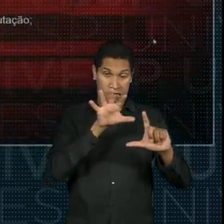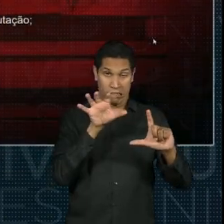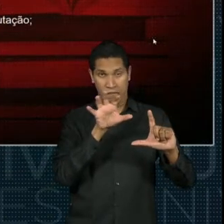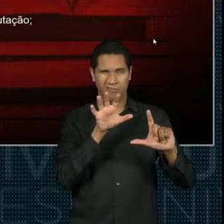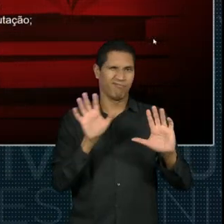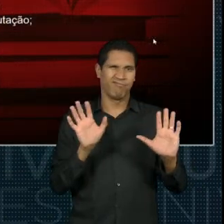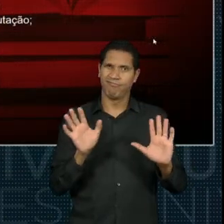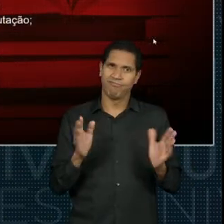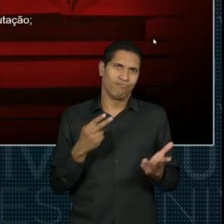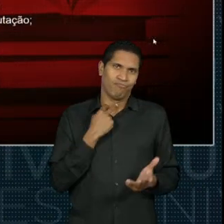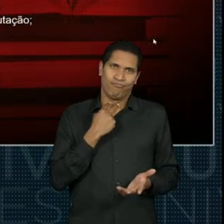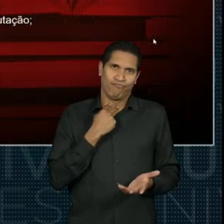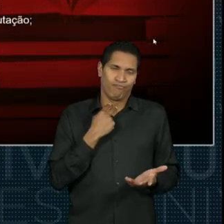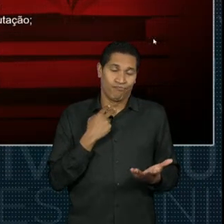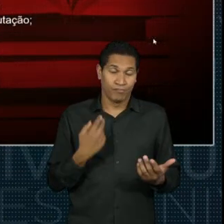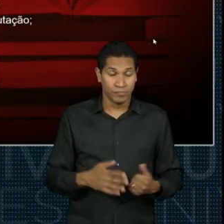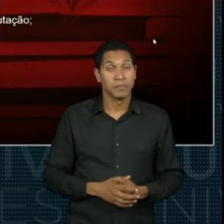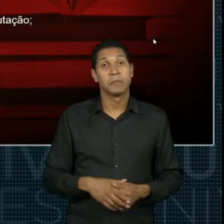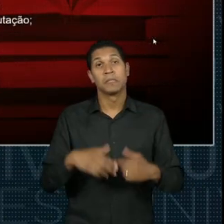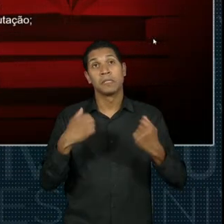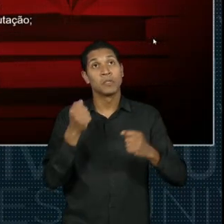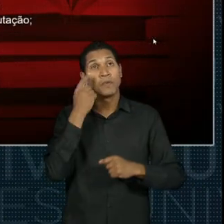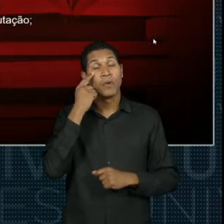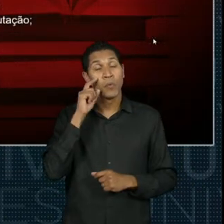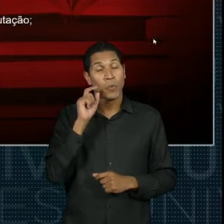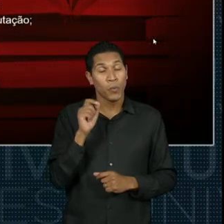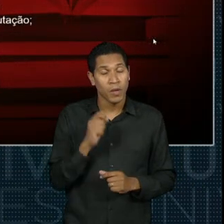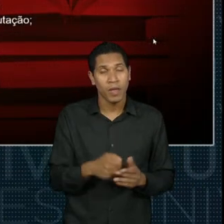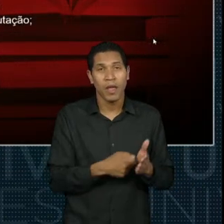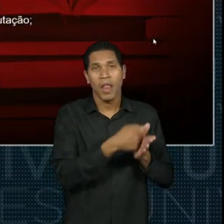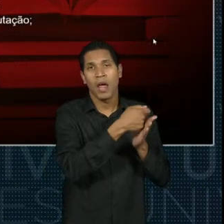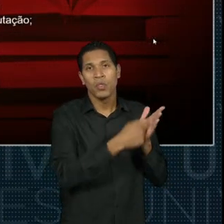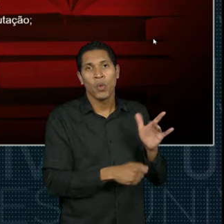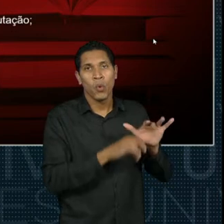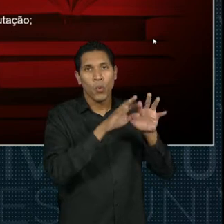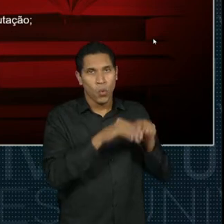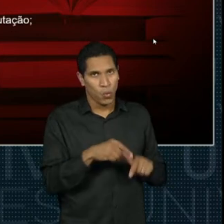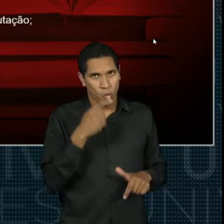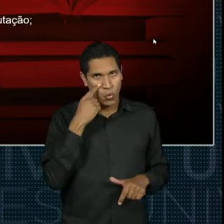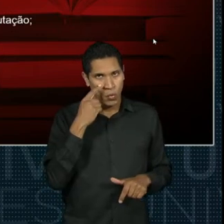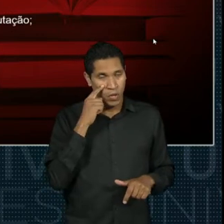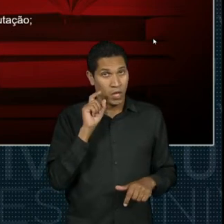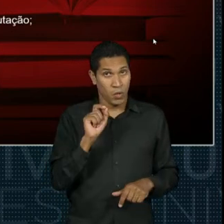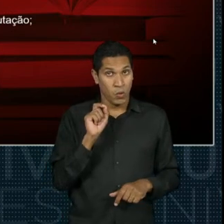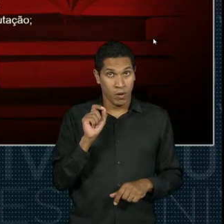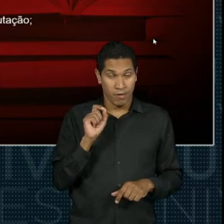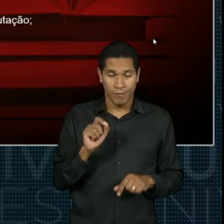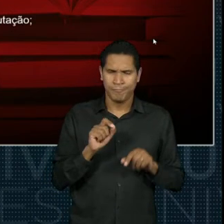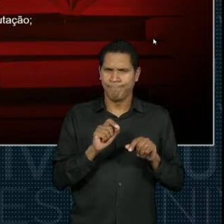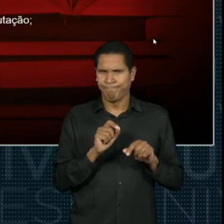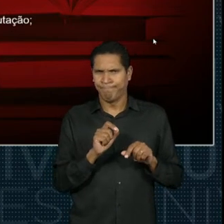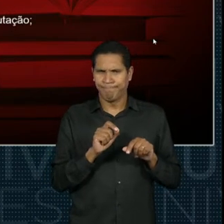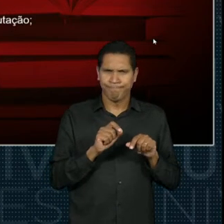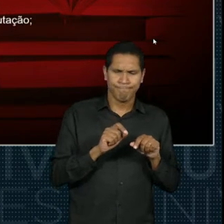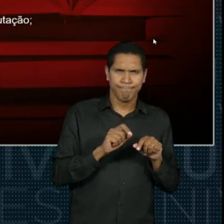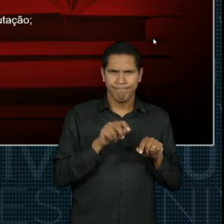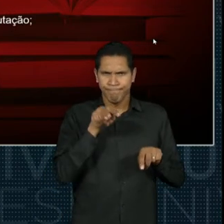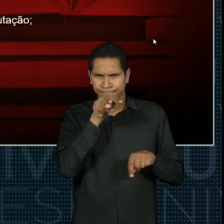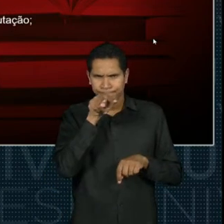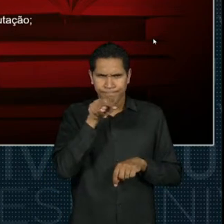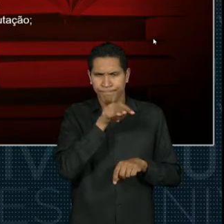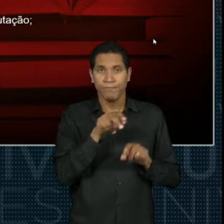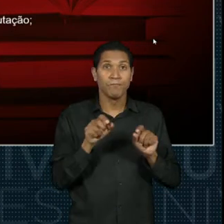verificado e uma das coisas que vão ser mais cuidadosamente verificadas